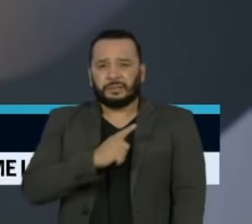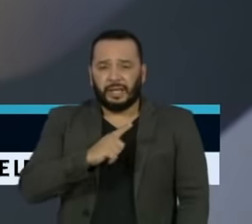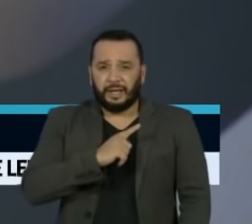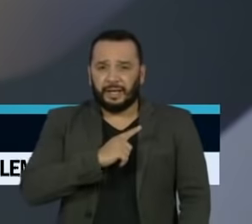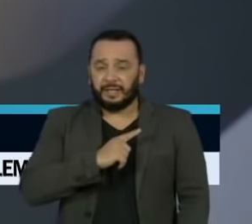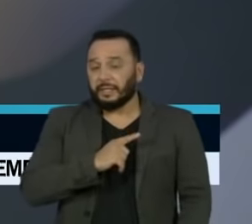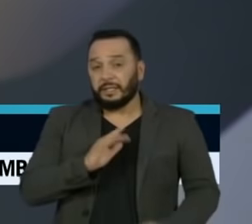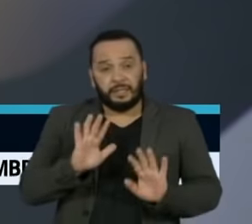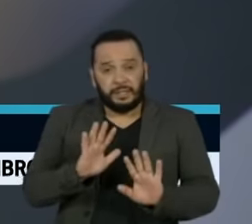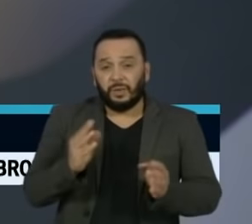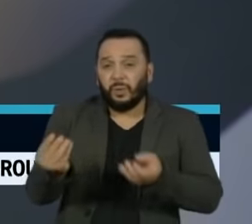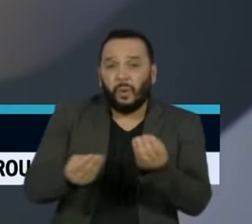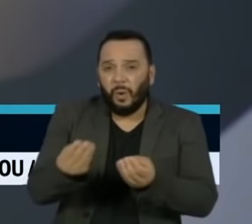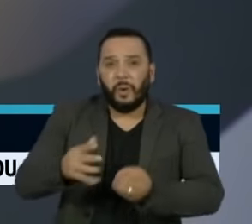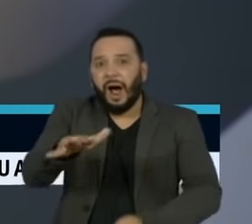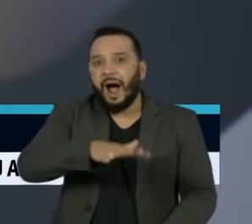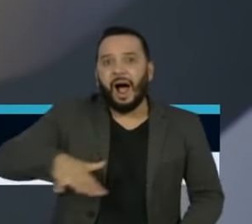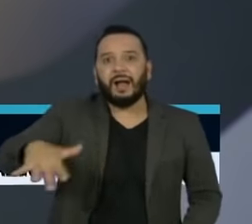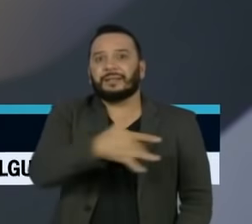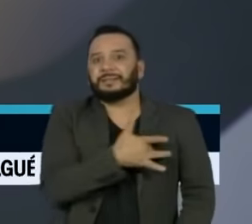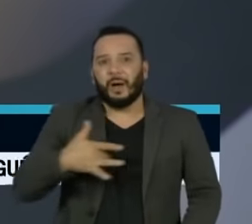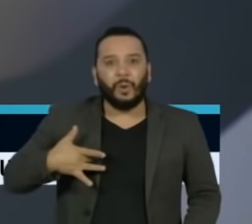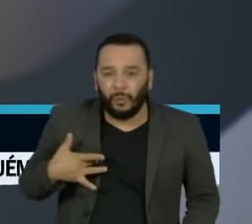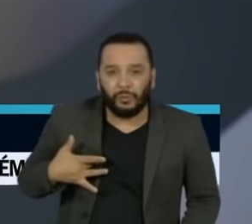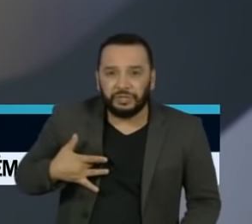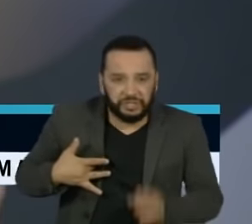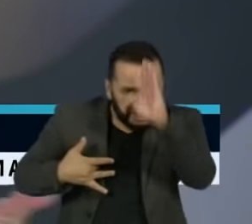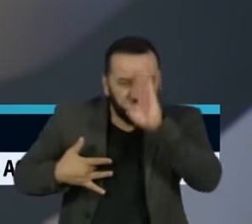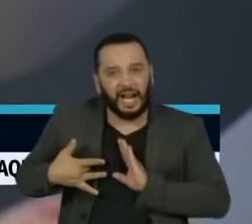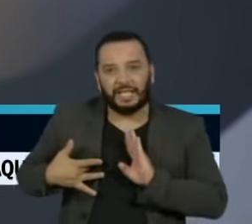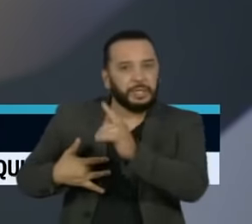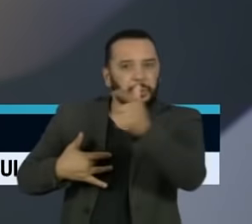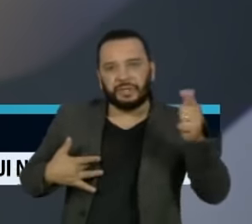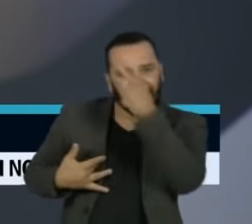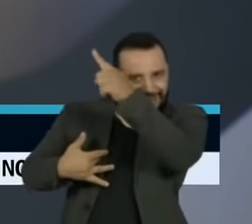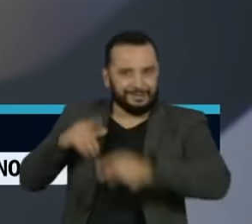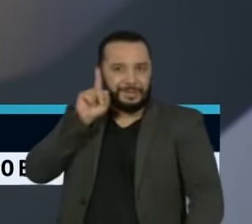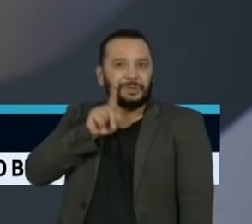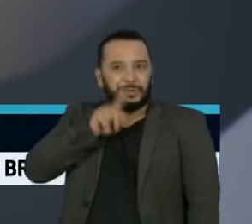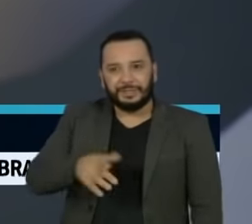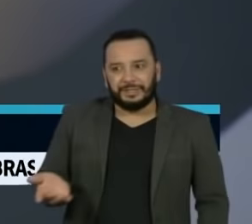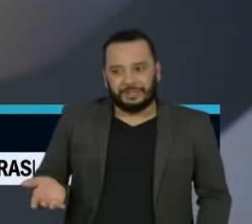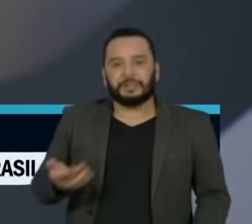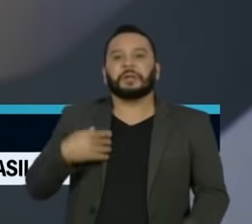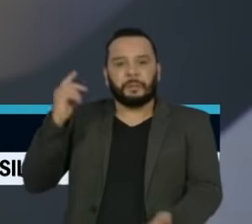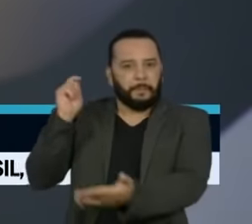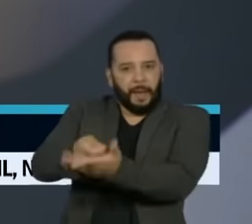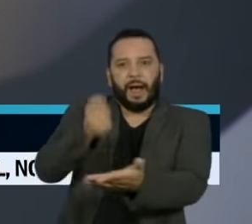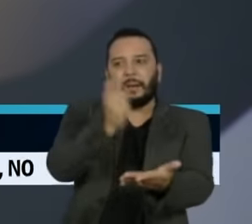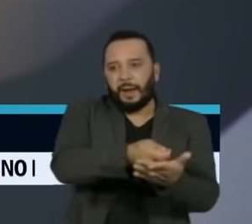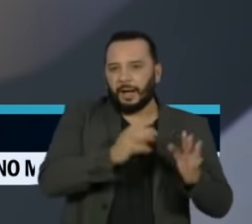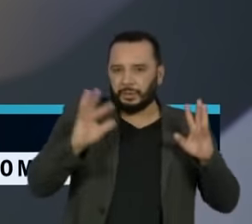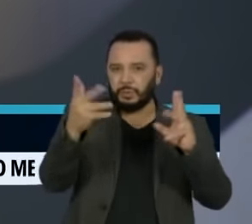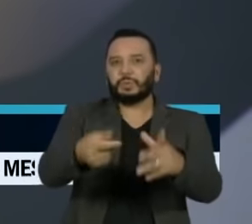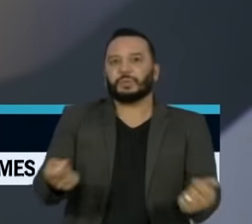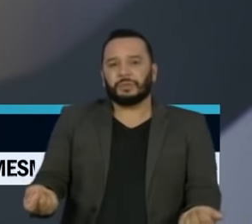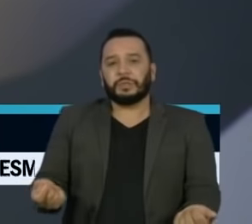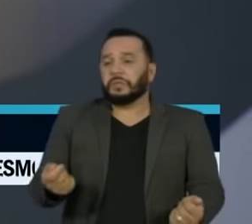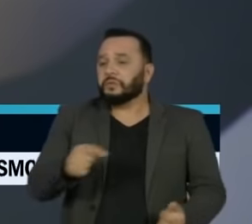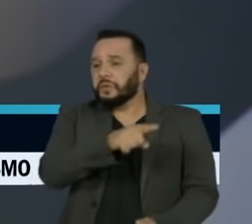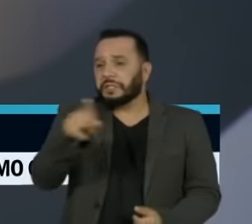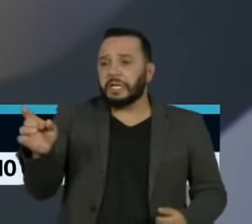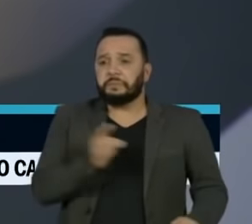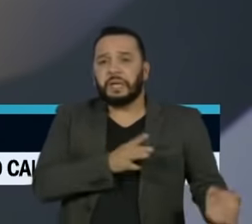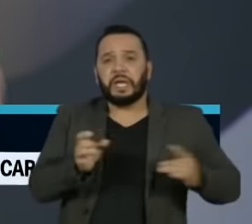gente não tem um sistema público de saúde para atender vocês. Então, eu não vejo realmente nenhum motivo para vocês terem medo.